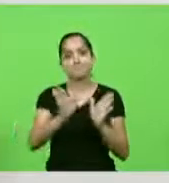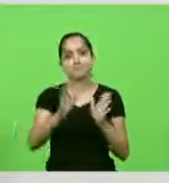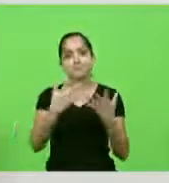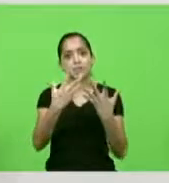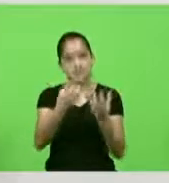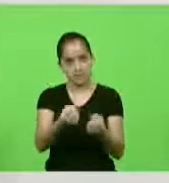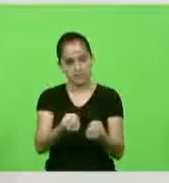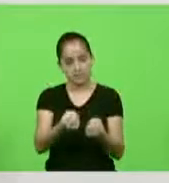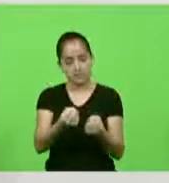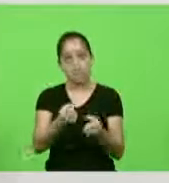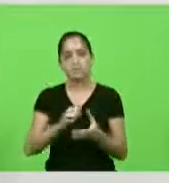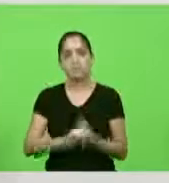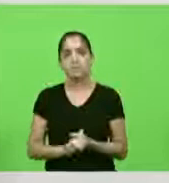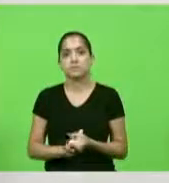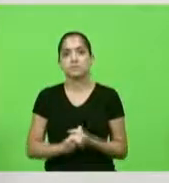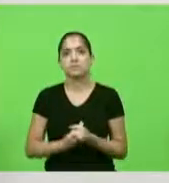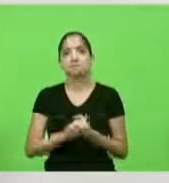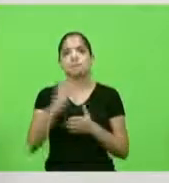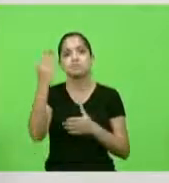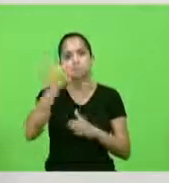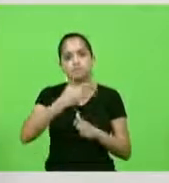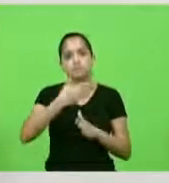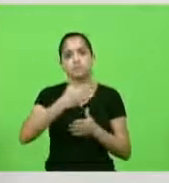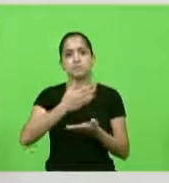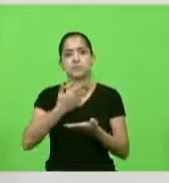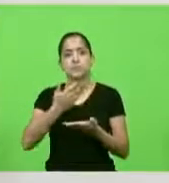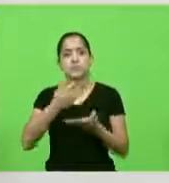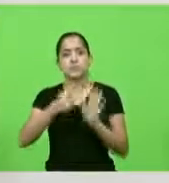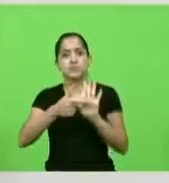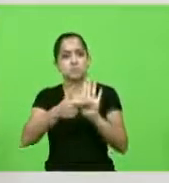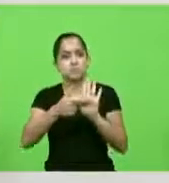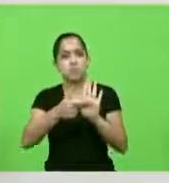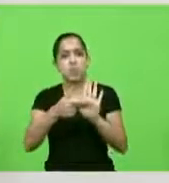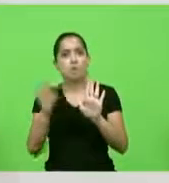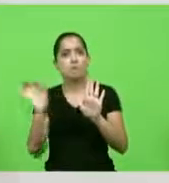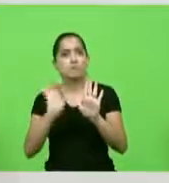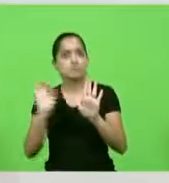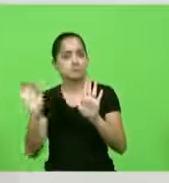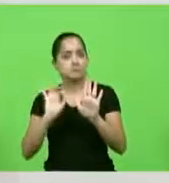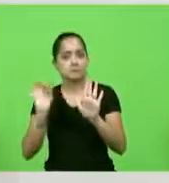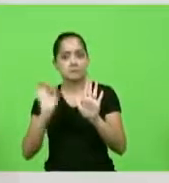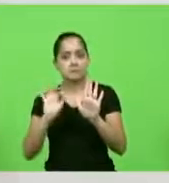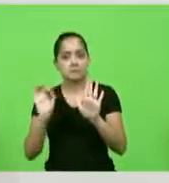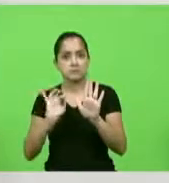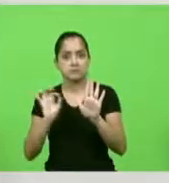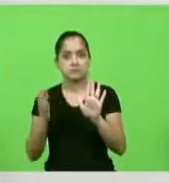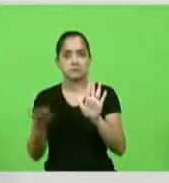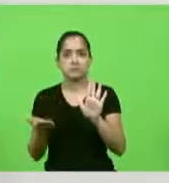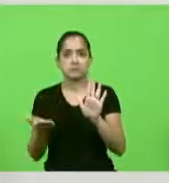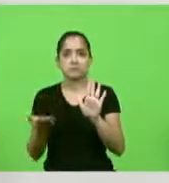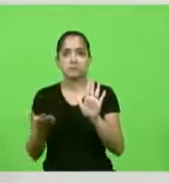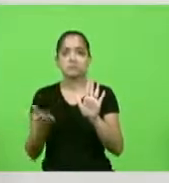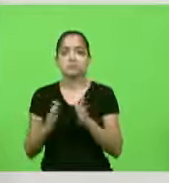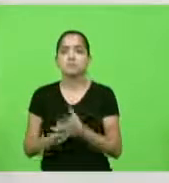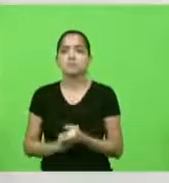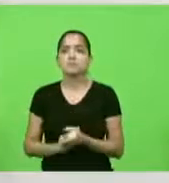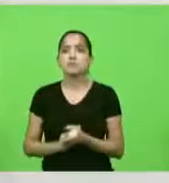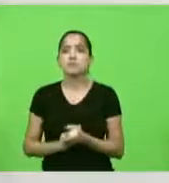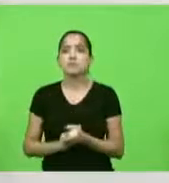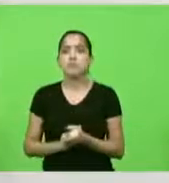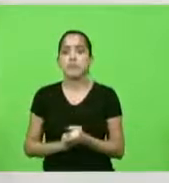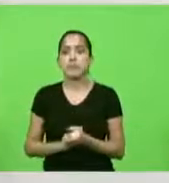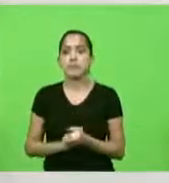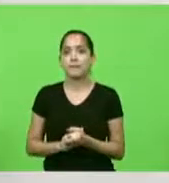novamente os fatos disponíveis não apontavam então disponíveis